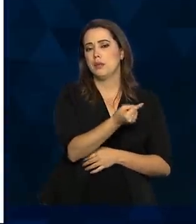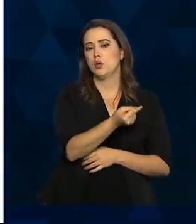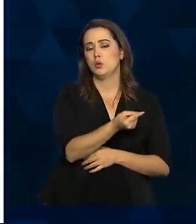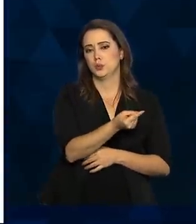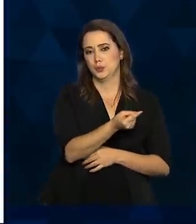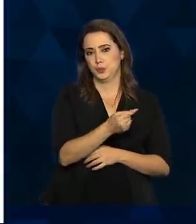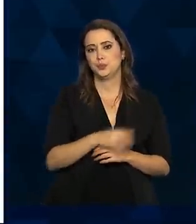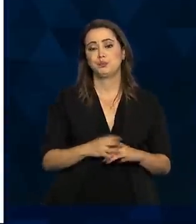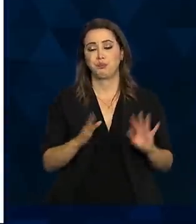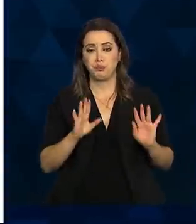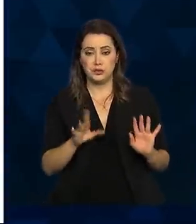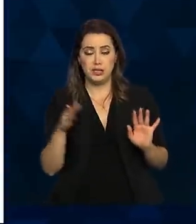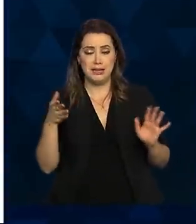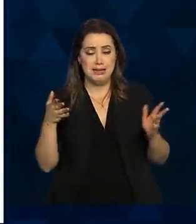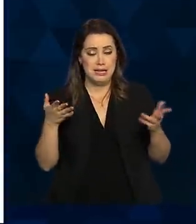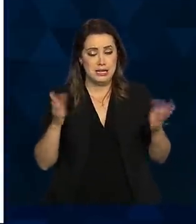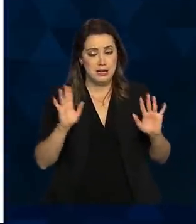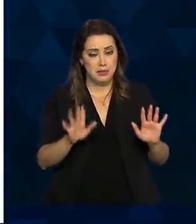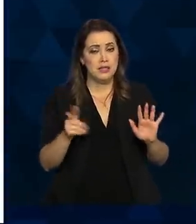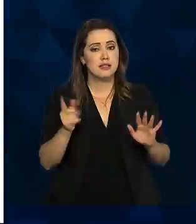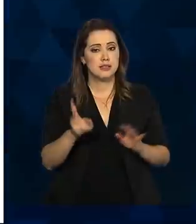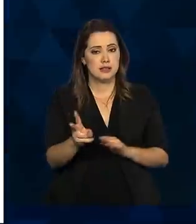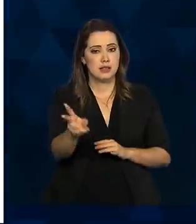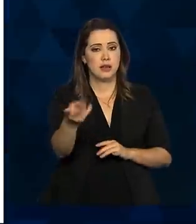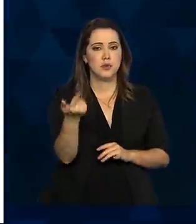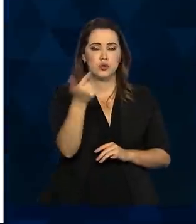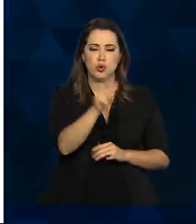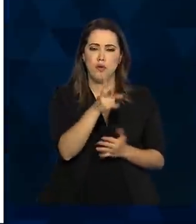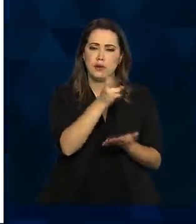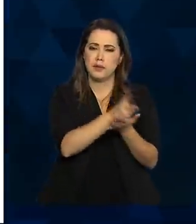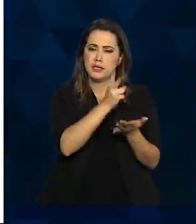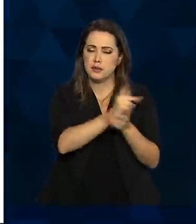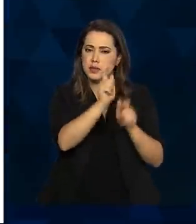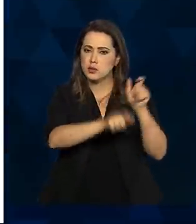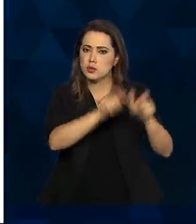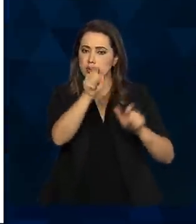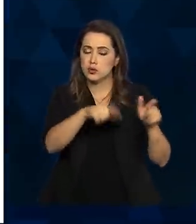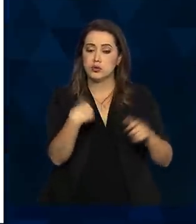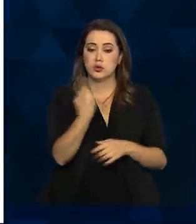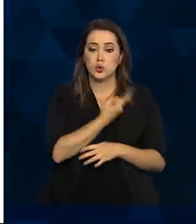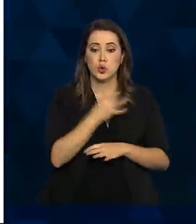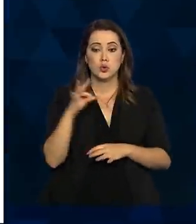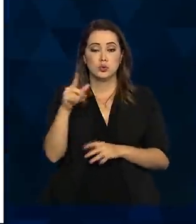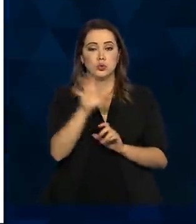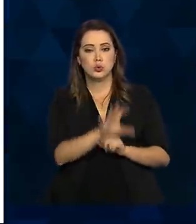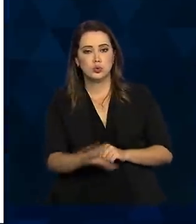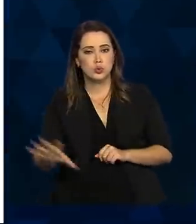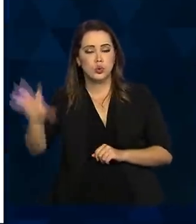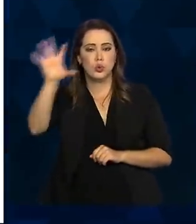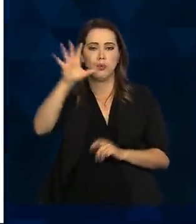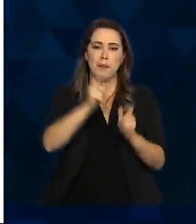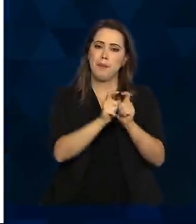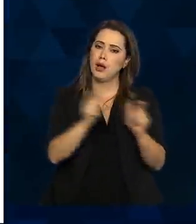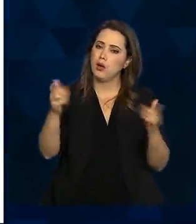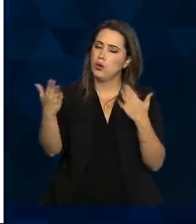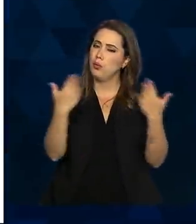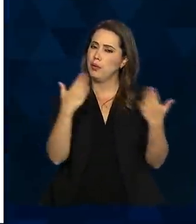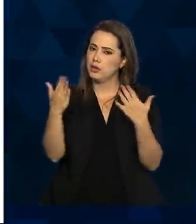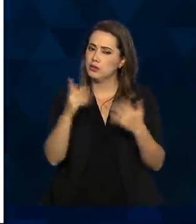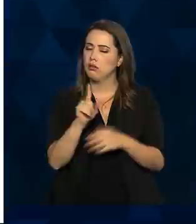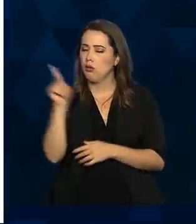por fase. Mas eles sempre voltam nas mesmas pessoas. Então, o nosso tamanho total de amostra é maior que o estudo espanhol.